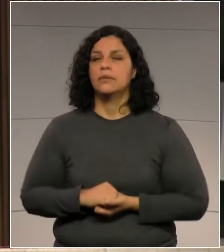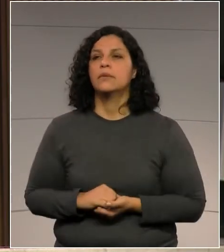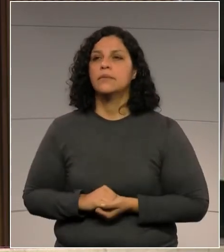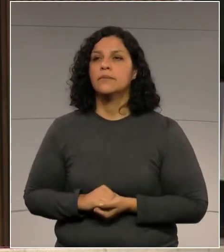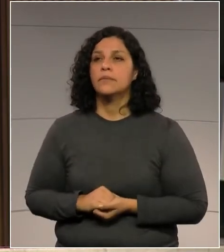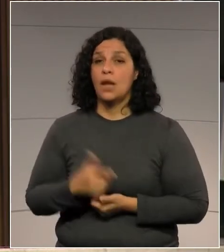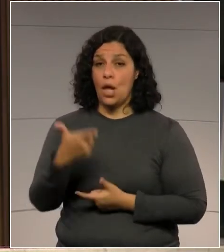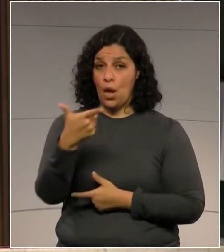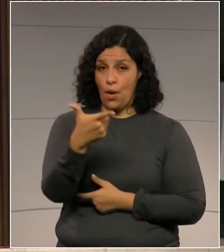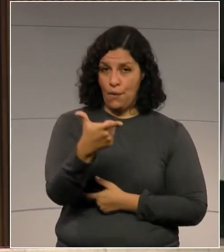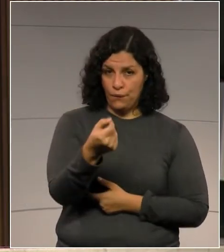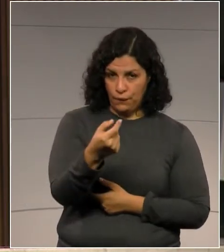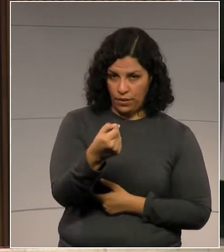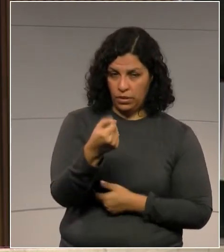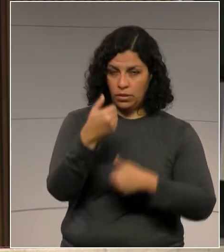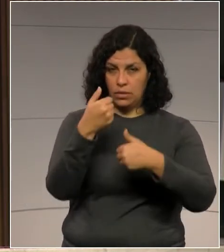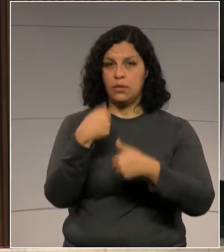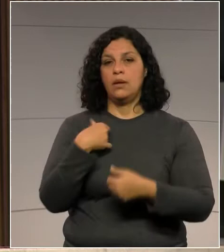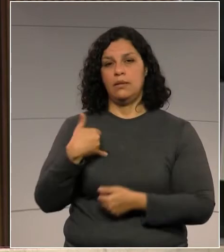40 anos depois,